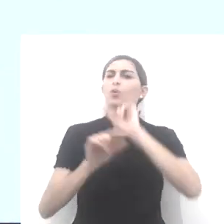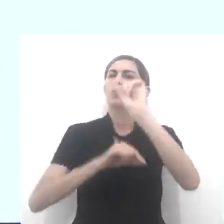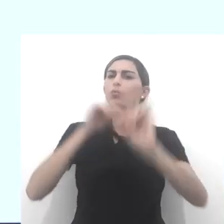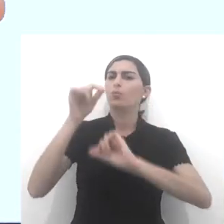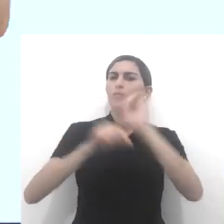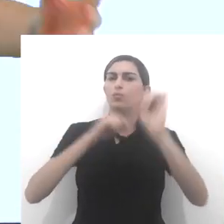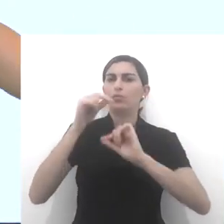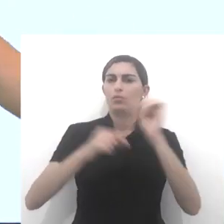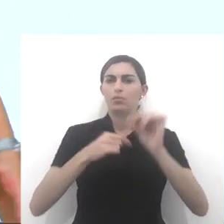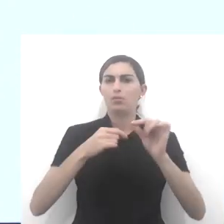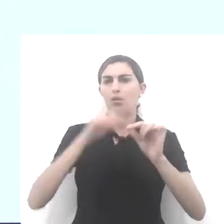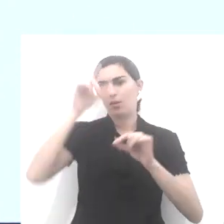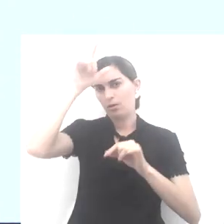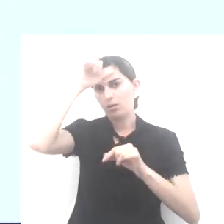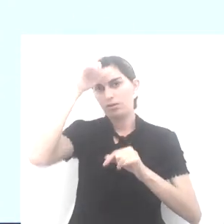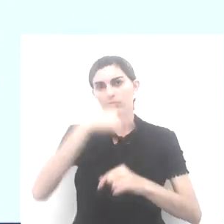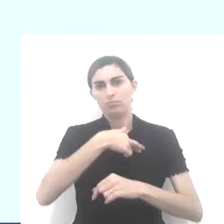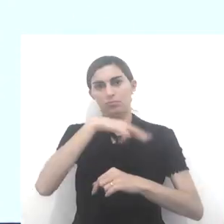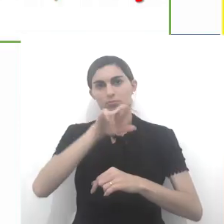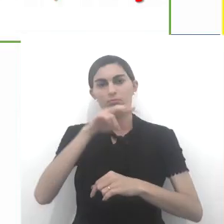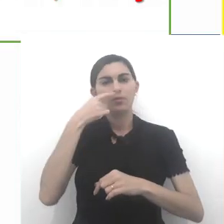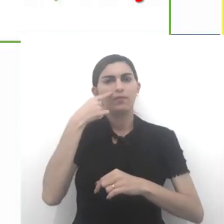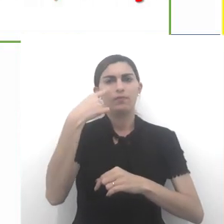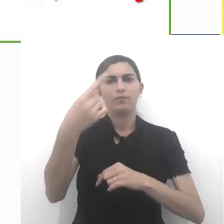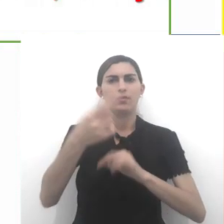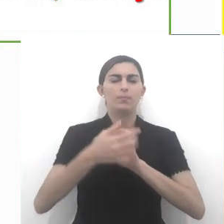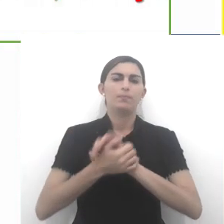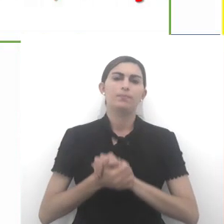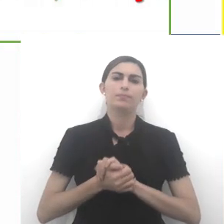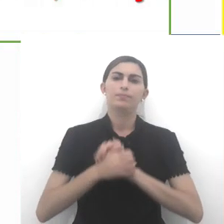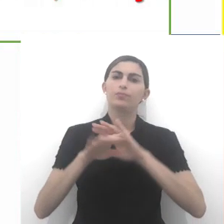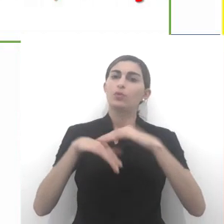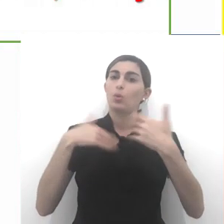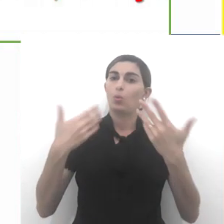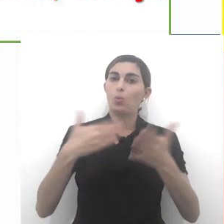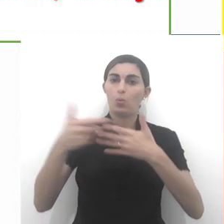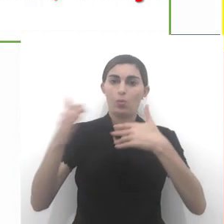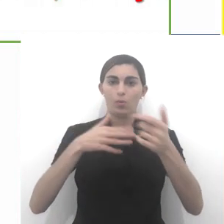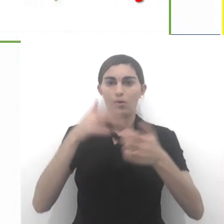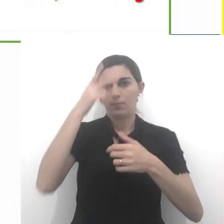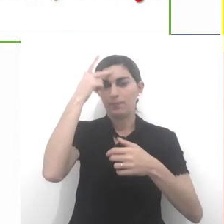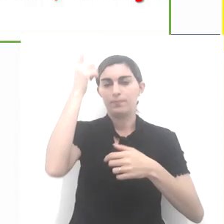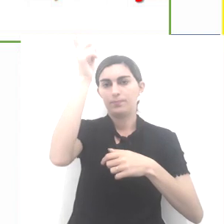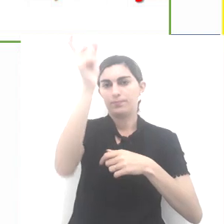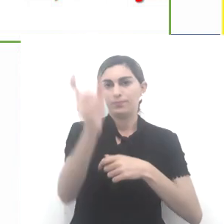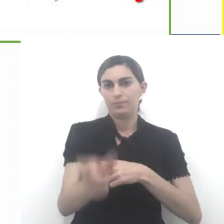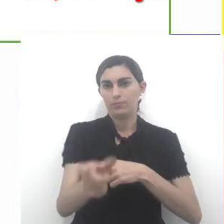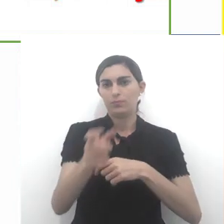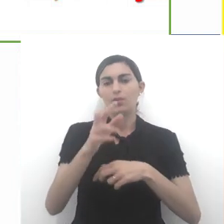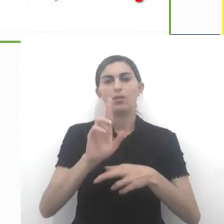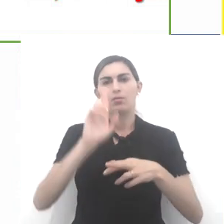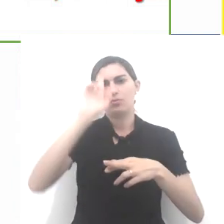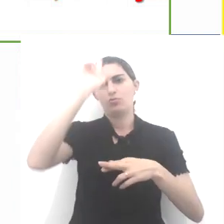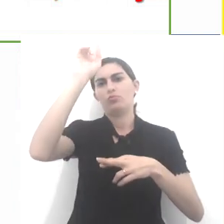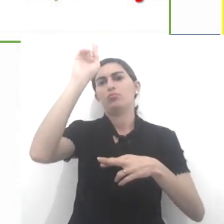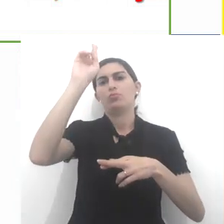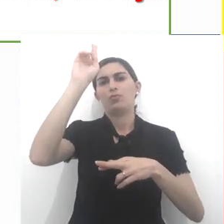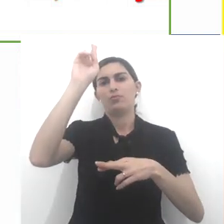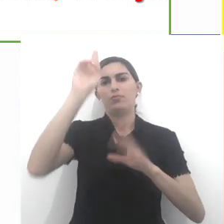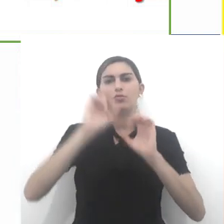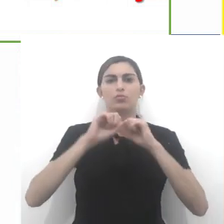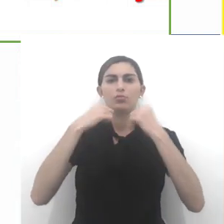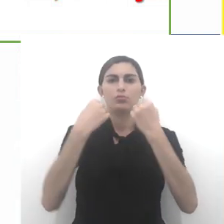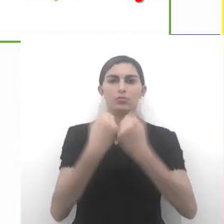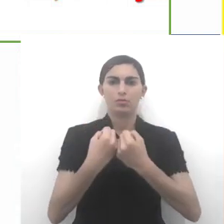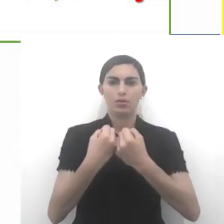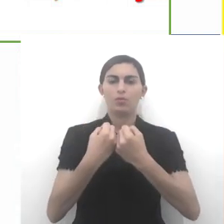Então, o que seria o líder religioso? Olhem na tela. É qualquer figura que ocupe uma posição